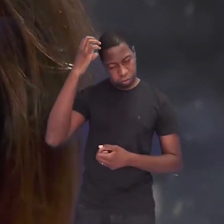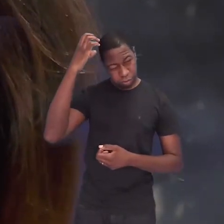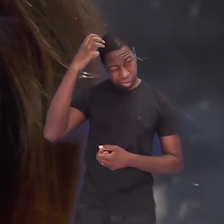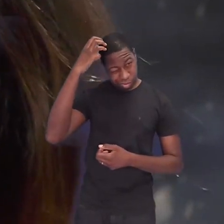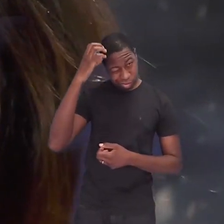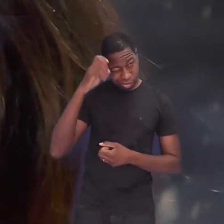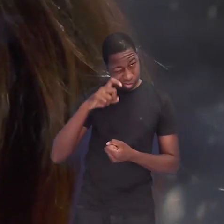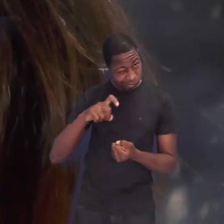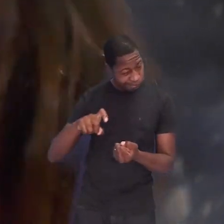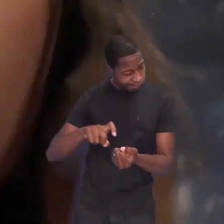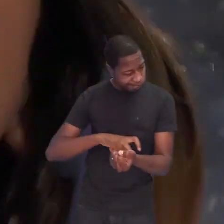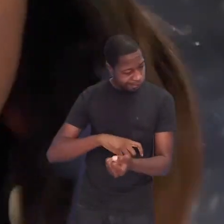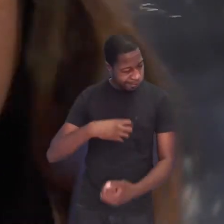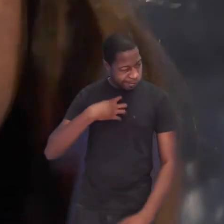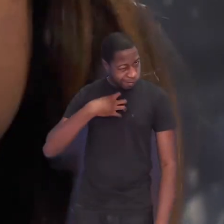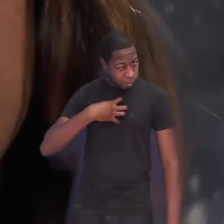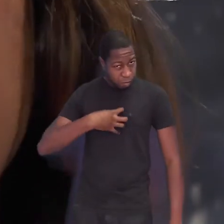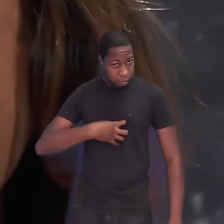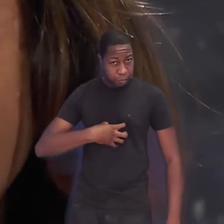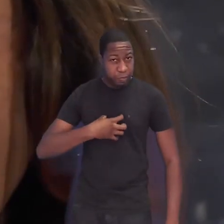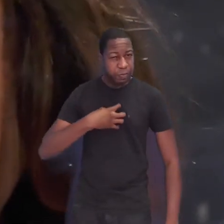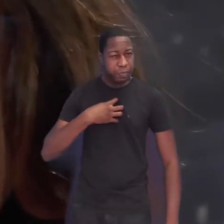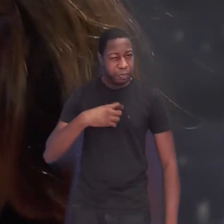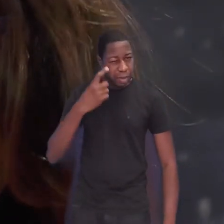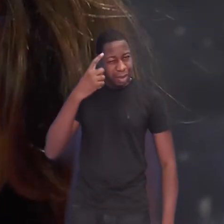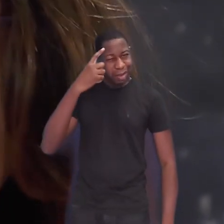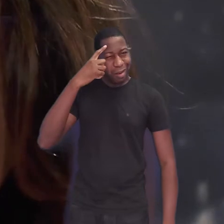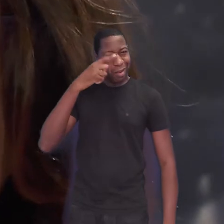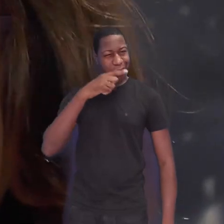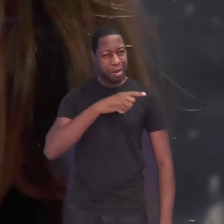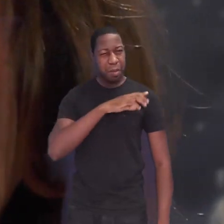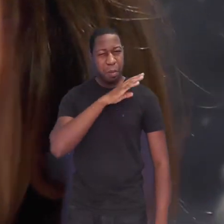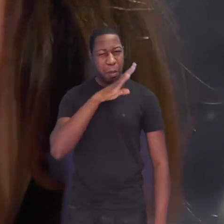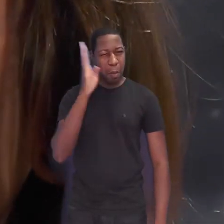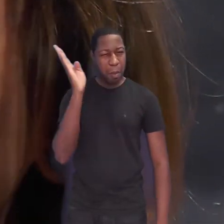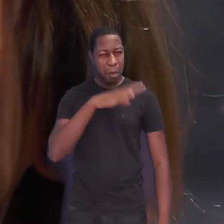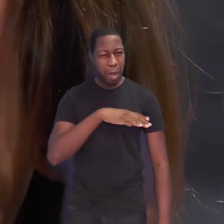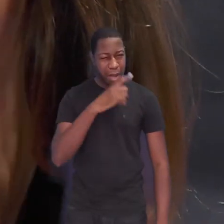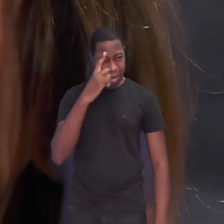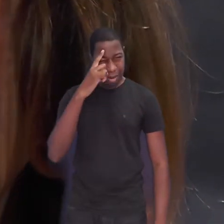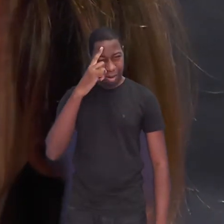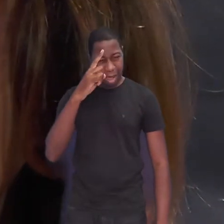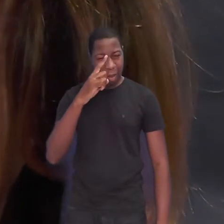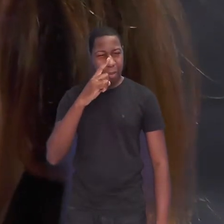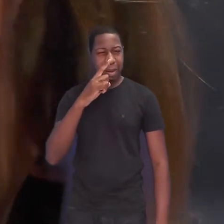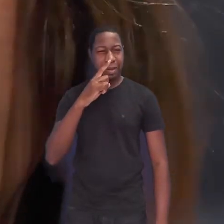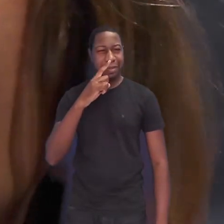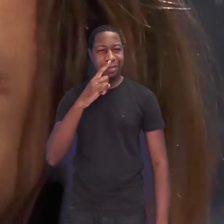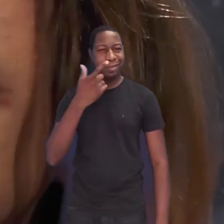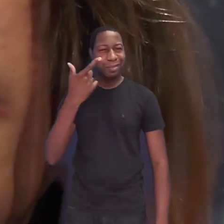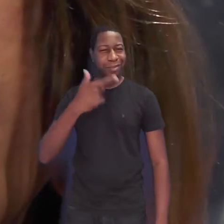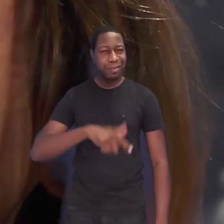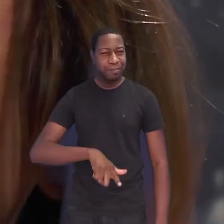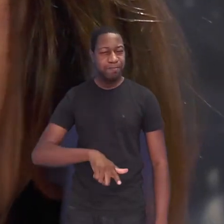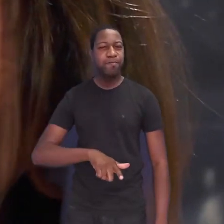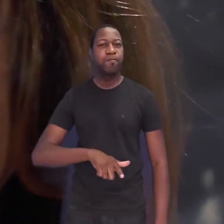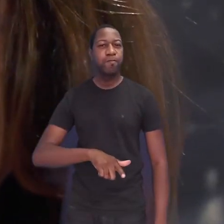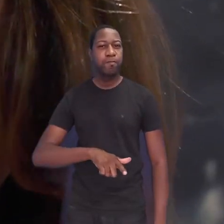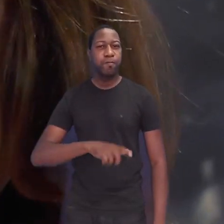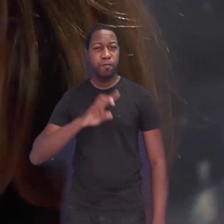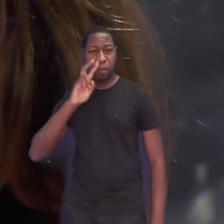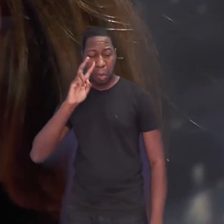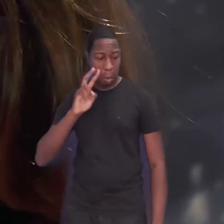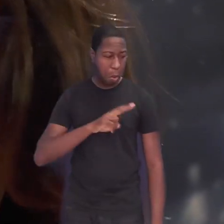paciência. Foi voltando àquele seu jeito antigo e mal educado. Olhou para a menina e